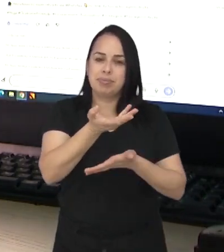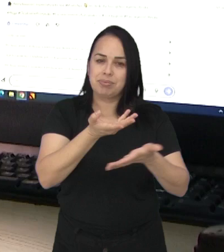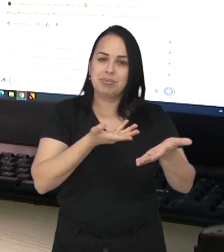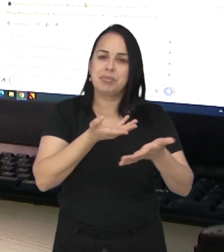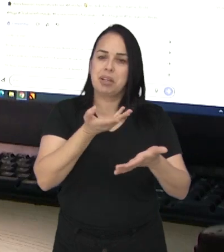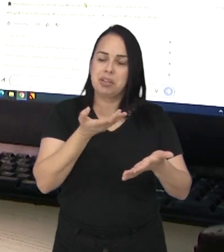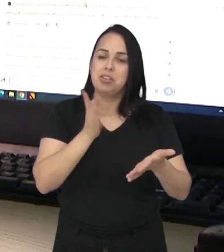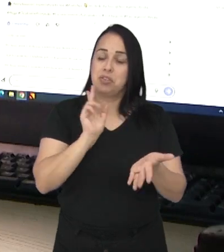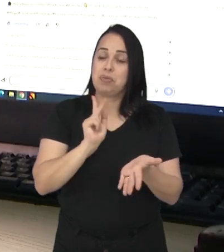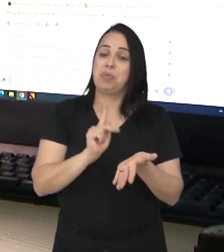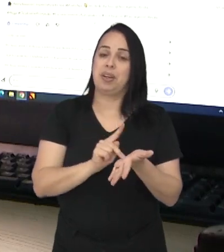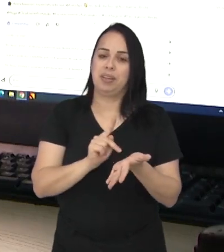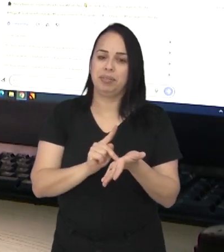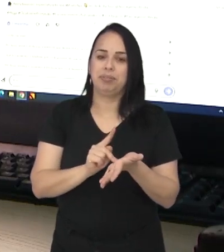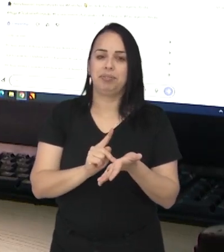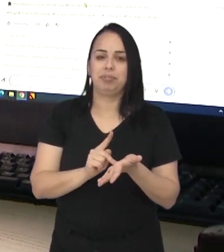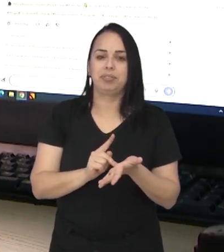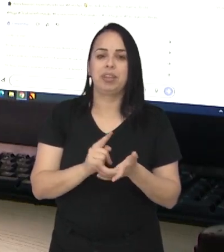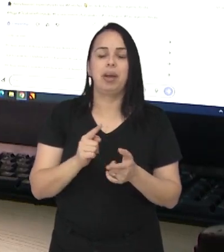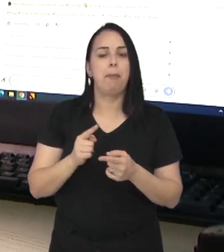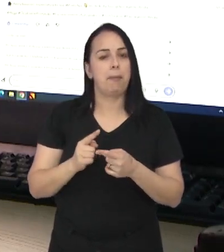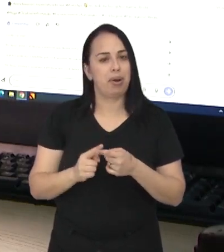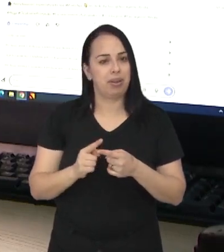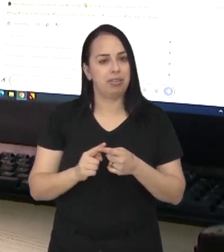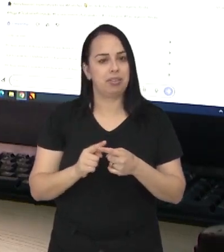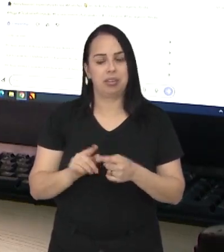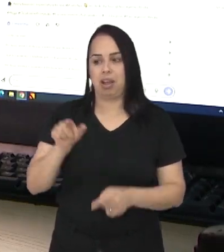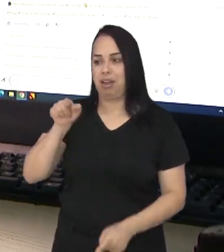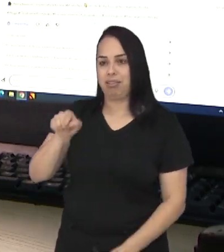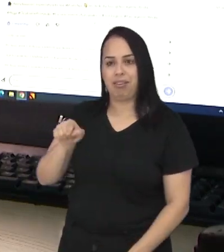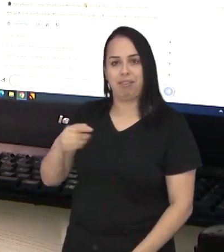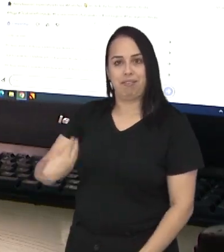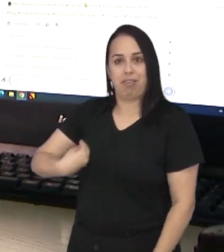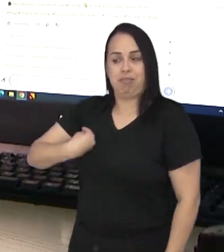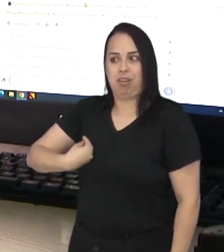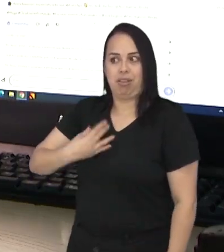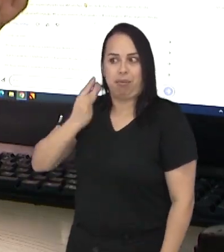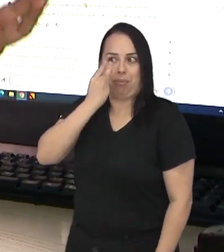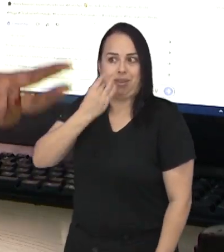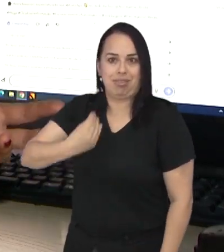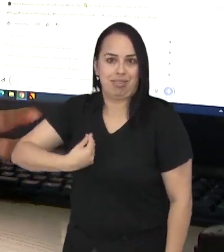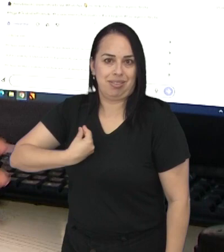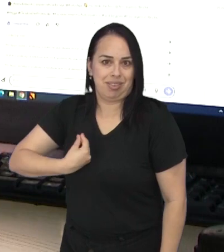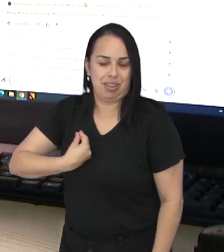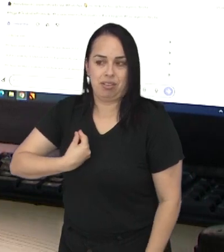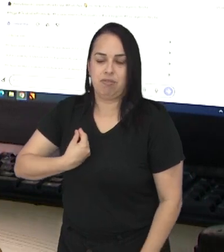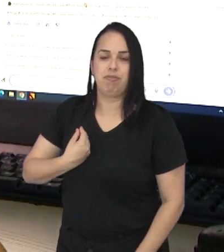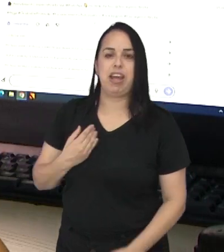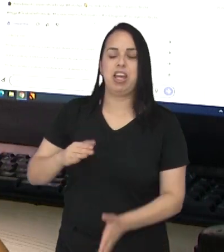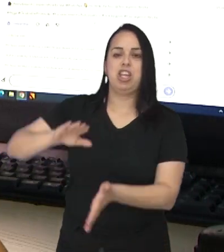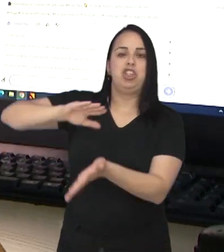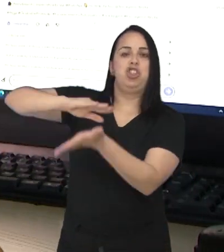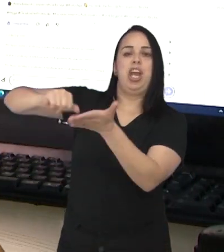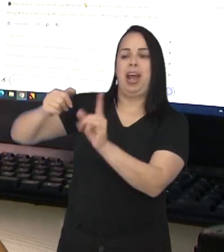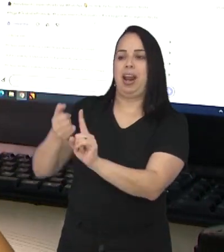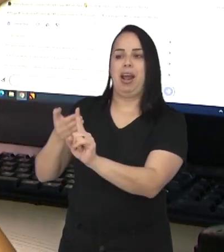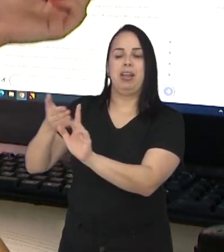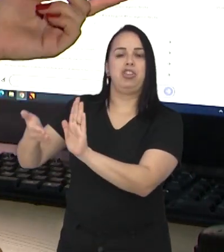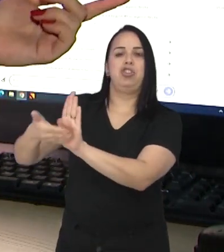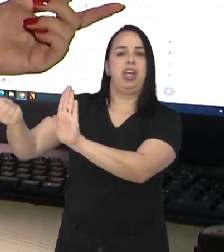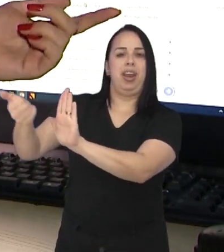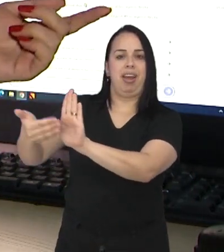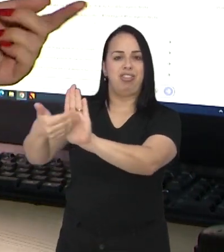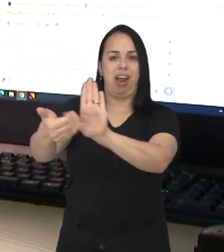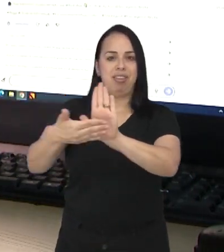faz as relações serem reais, porque estar no mundo real é isso. Você não vai